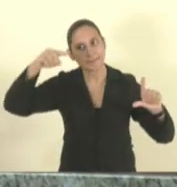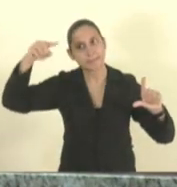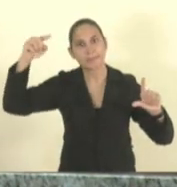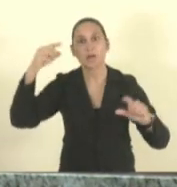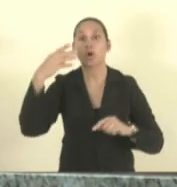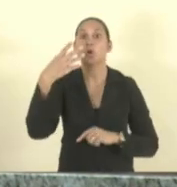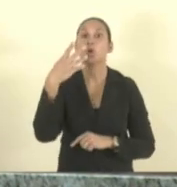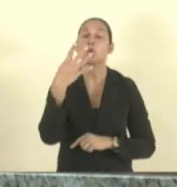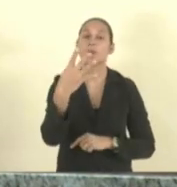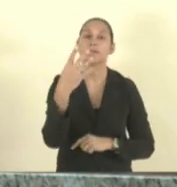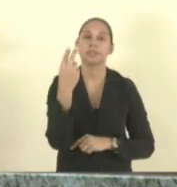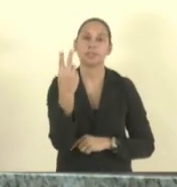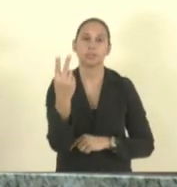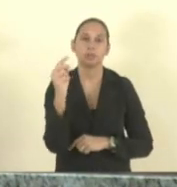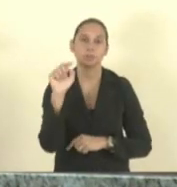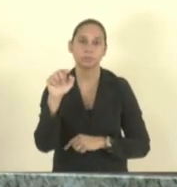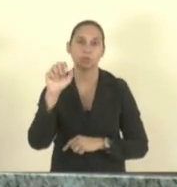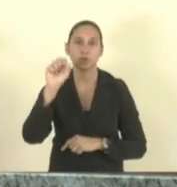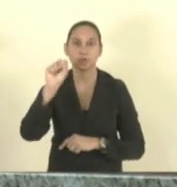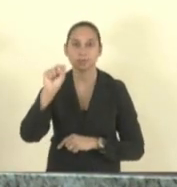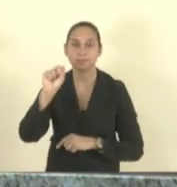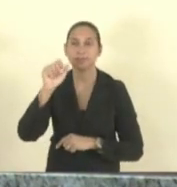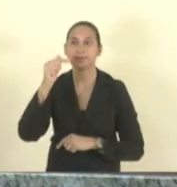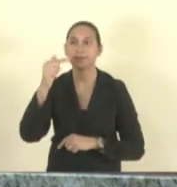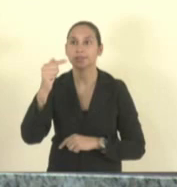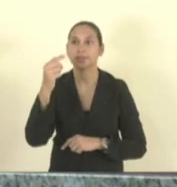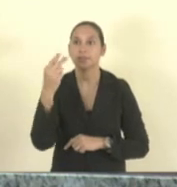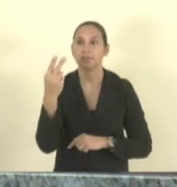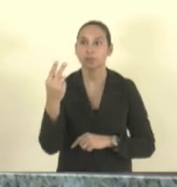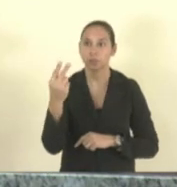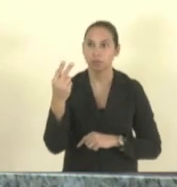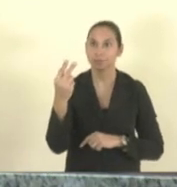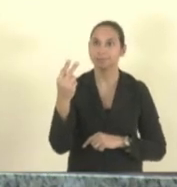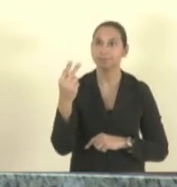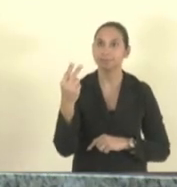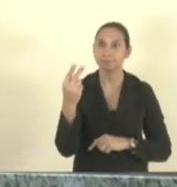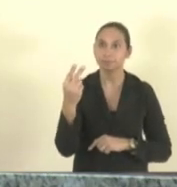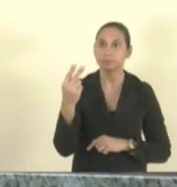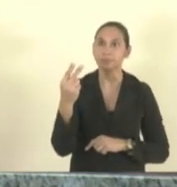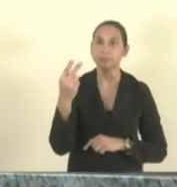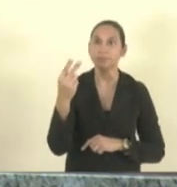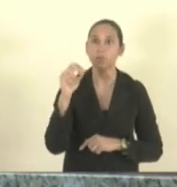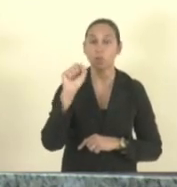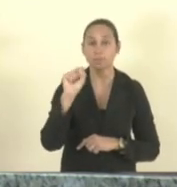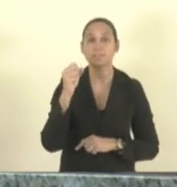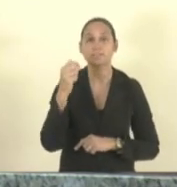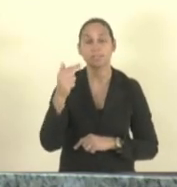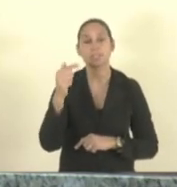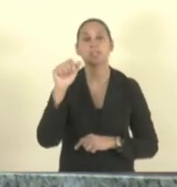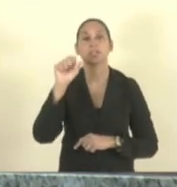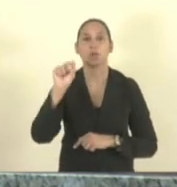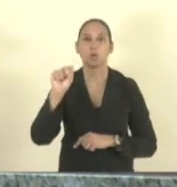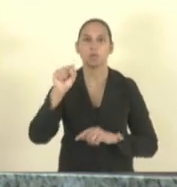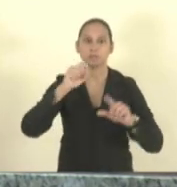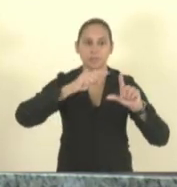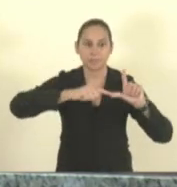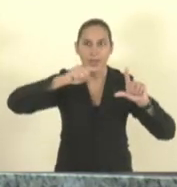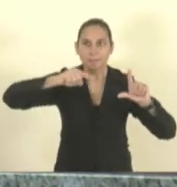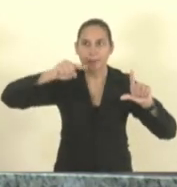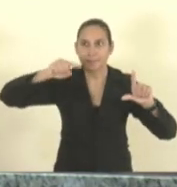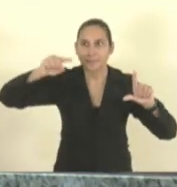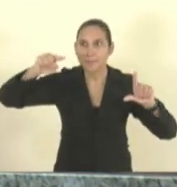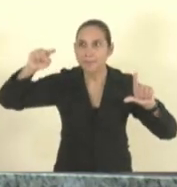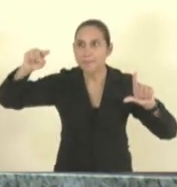.878 estudantes matriculados na rede do Estado do Espírito Santo é um total de